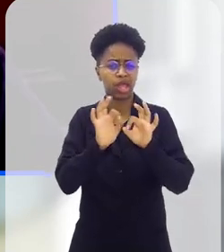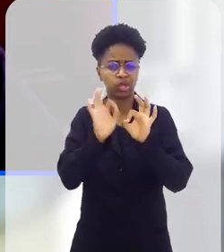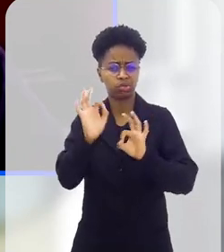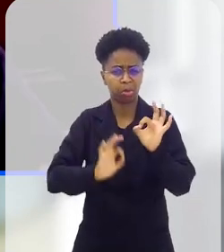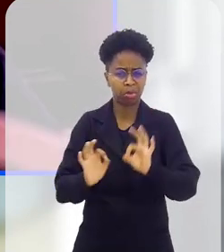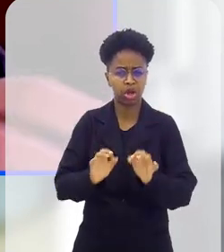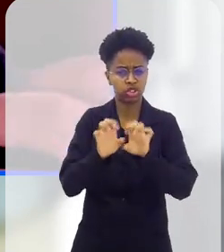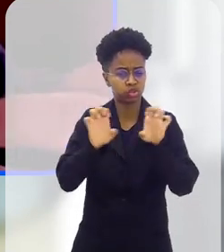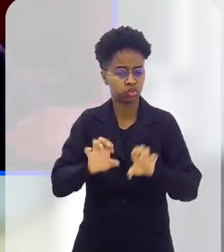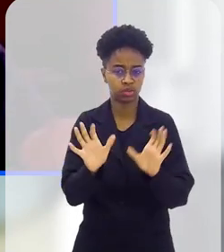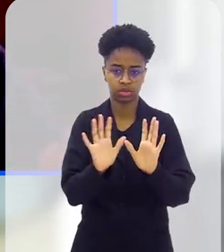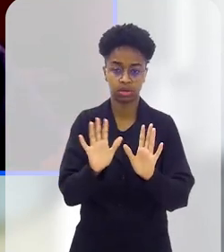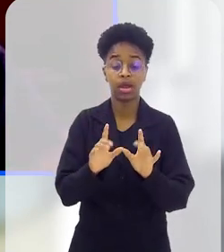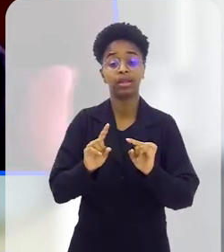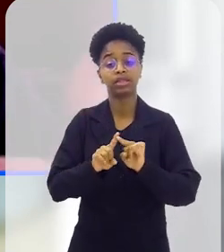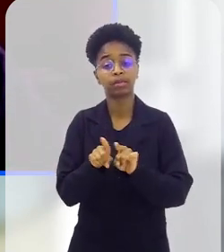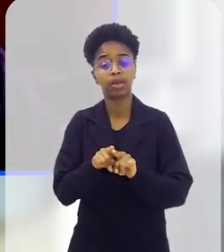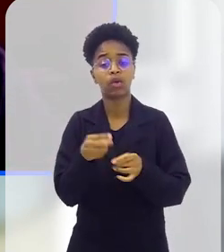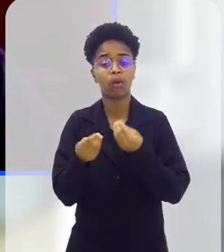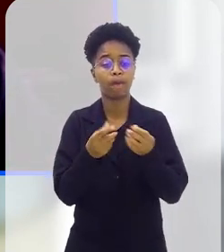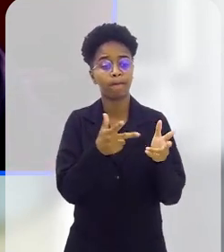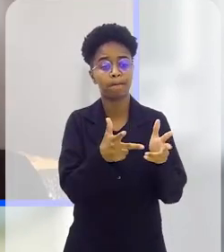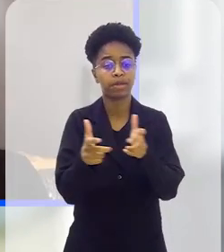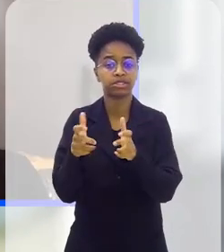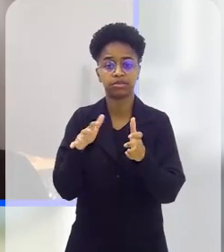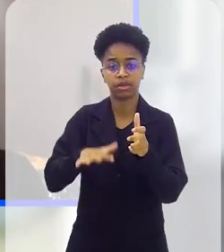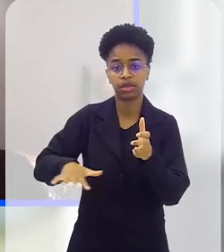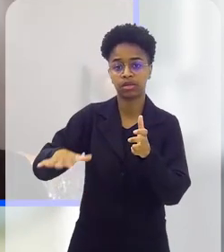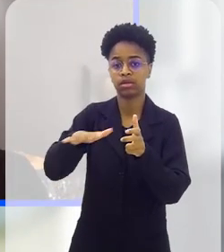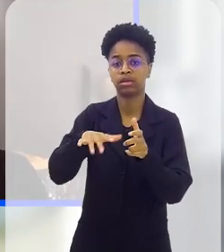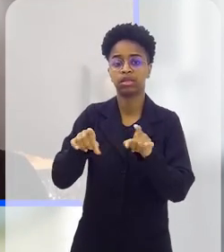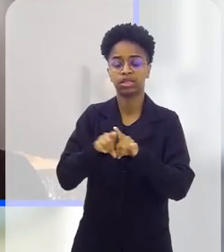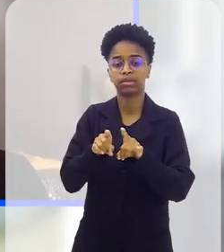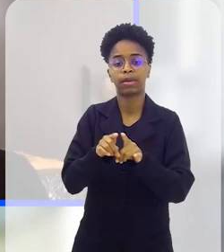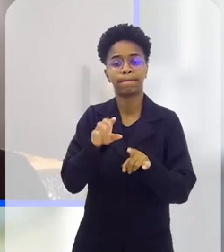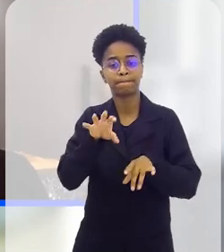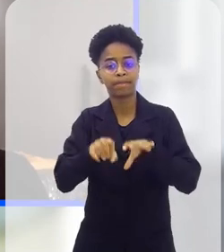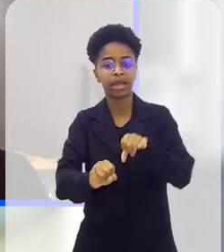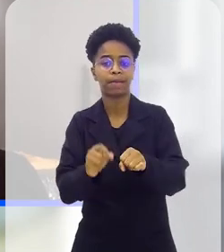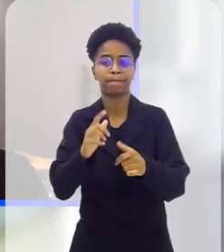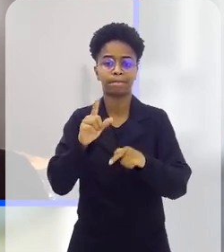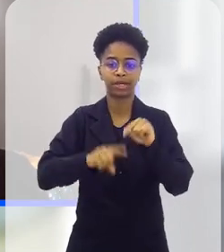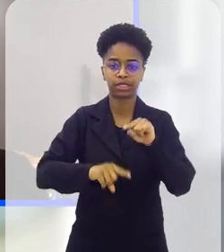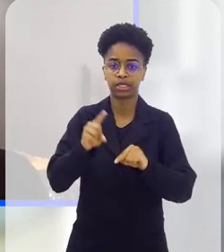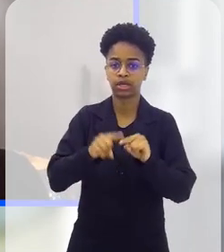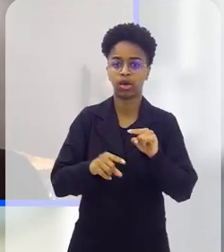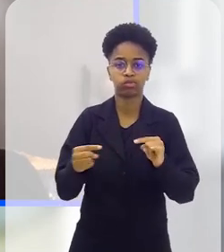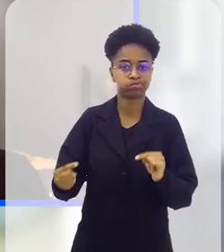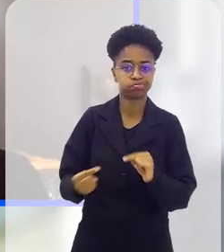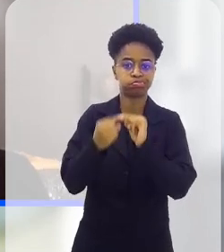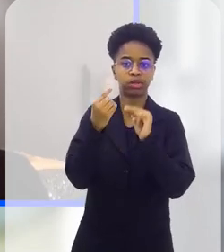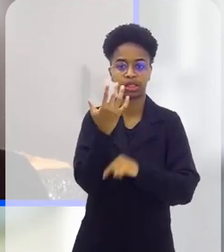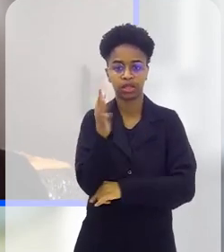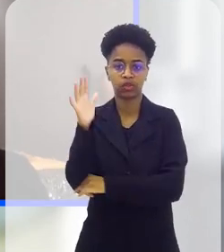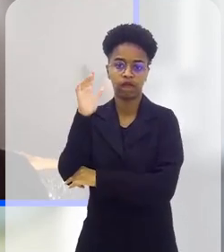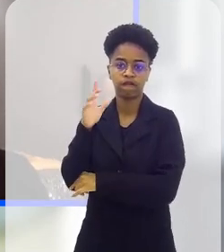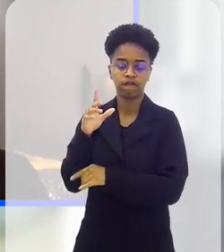estruturados, a percepção do seu território, a coleta de resíduos orgânicos,